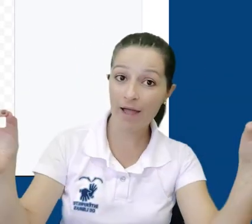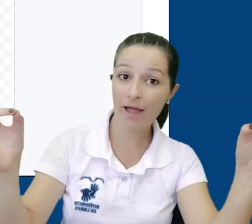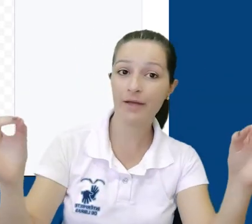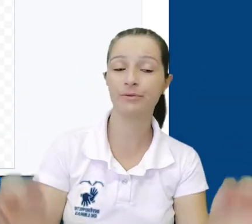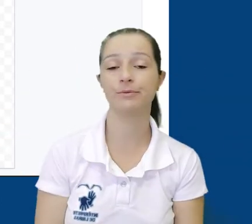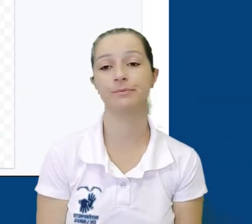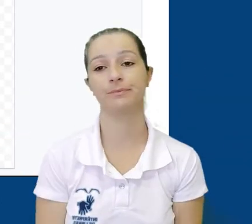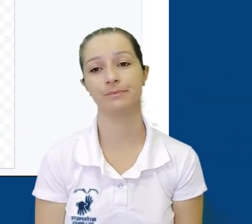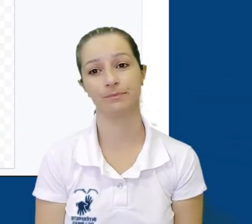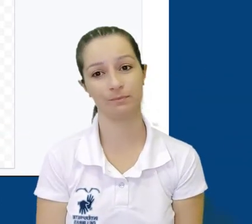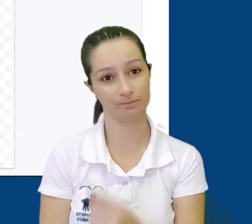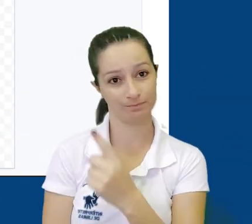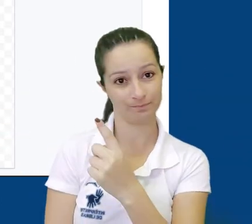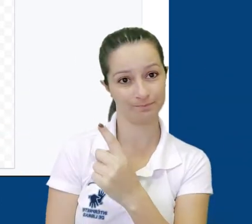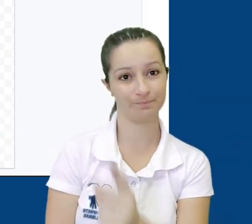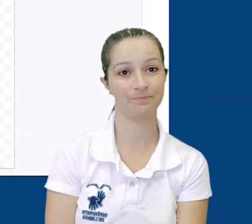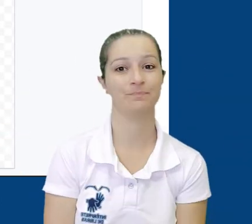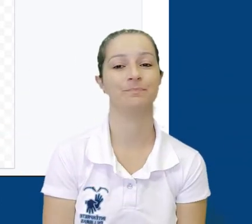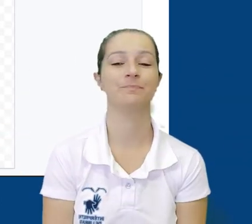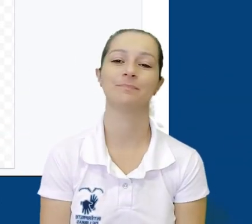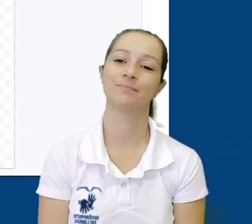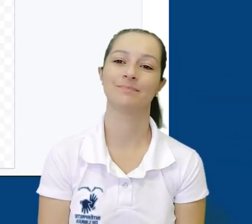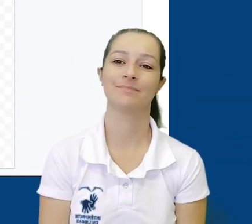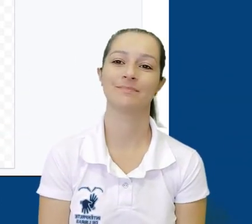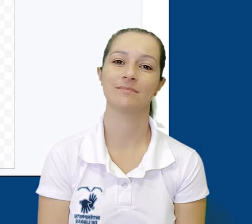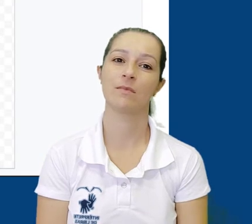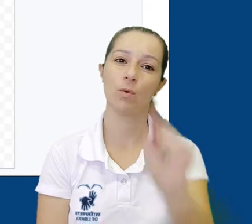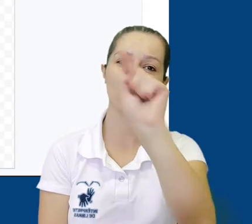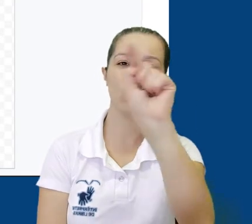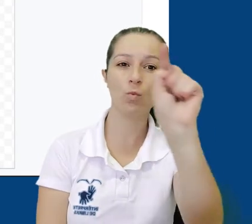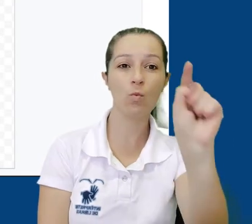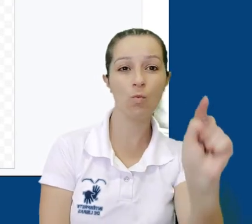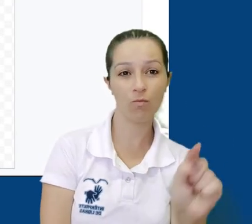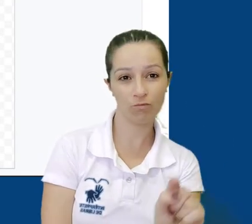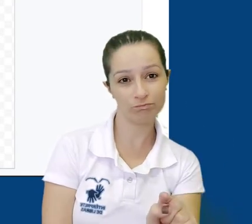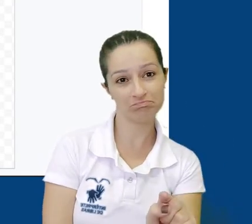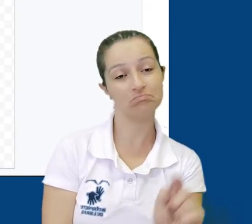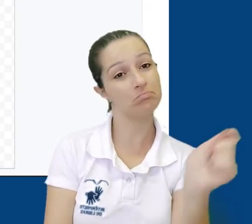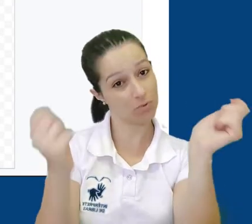ou curvos.